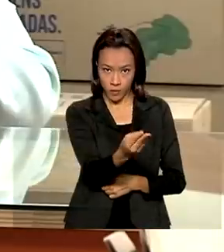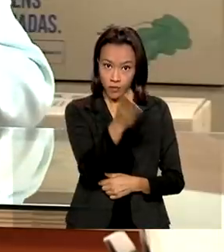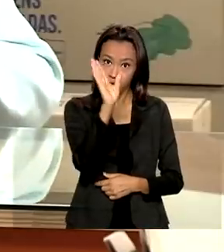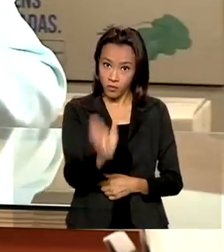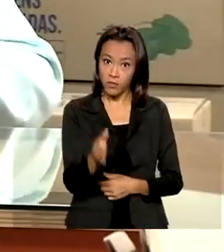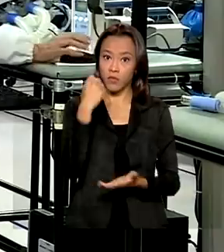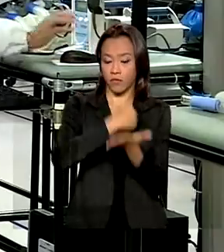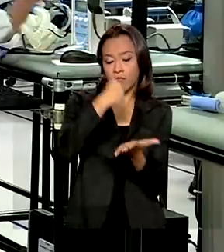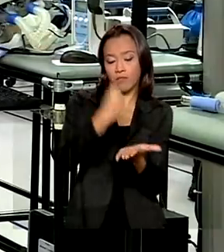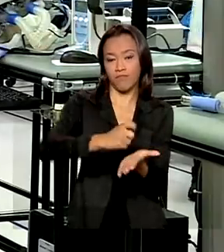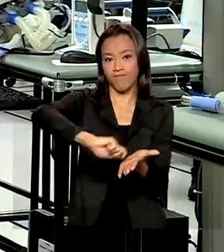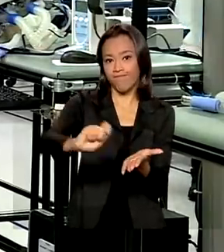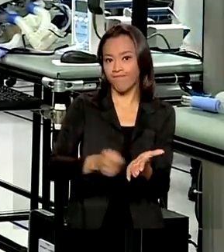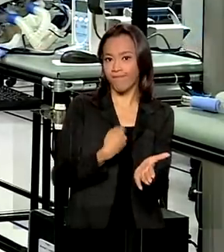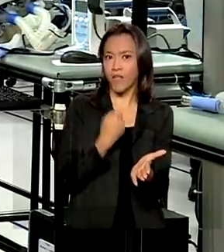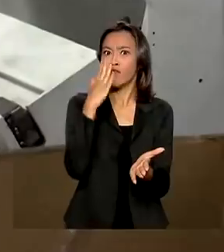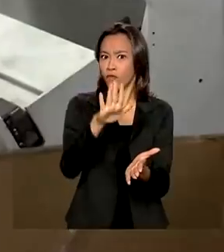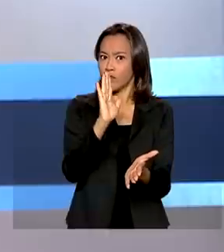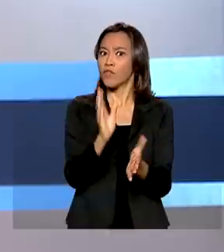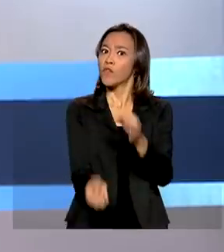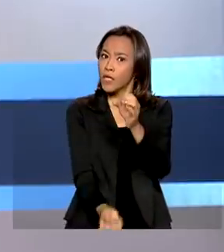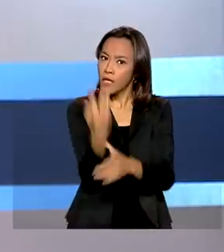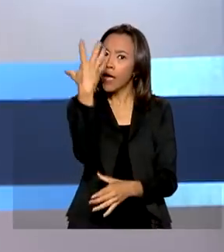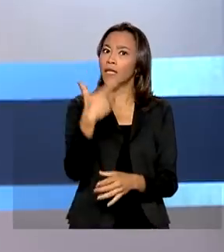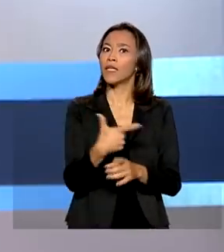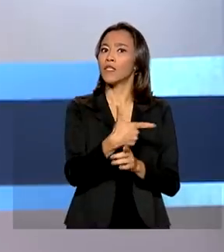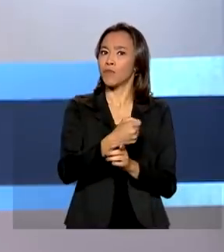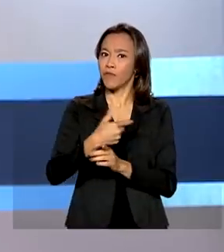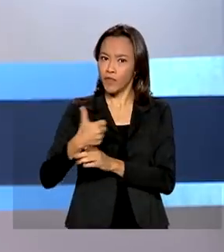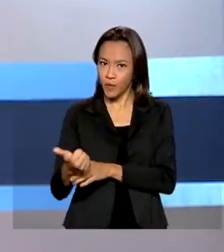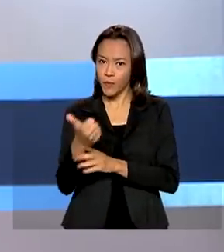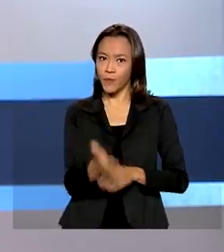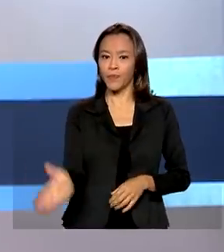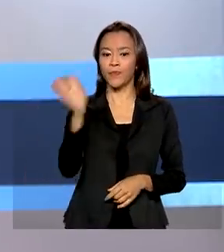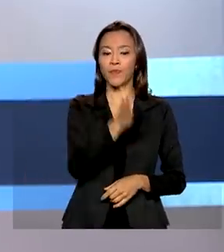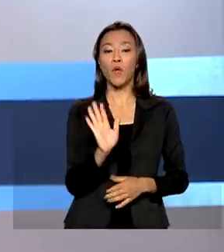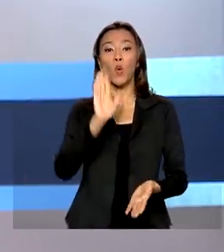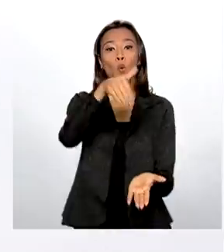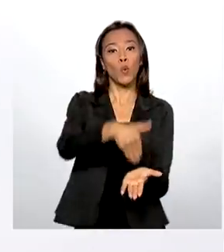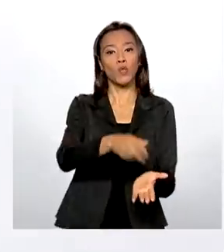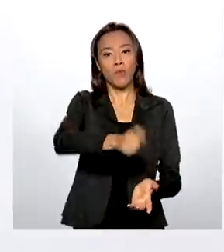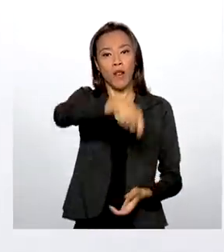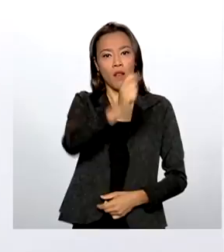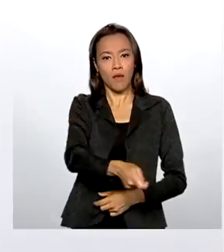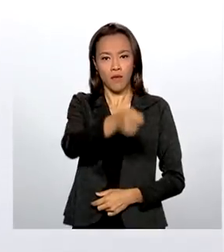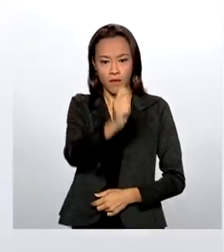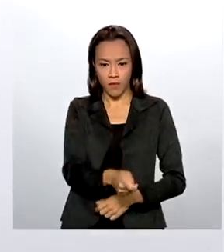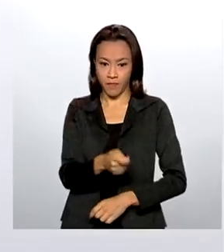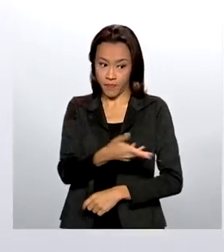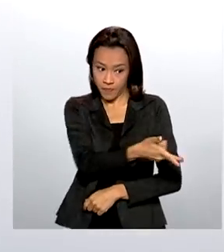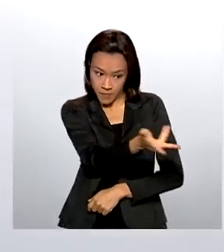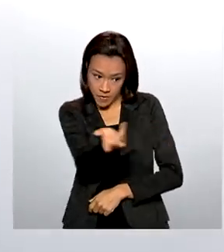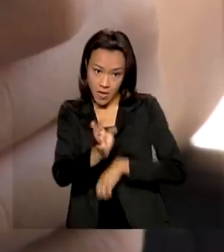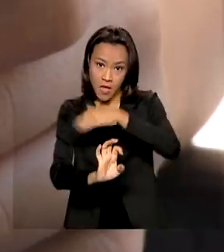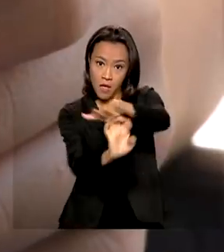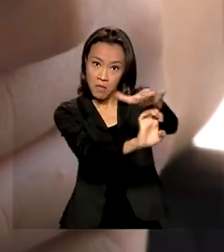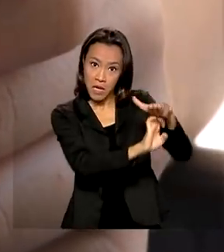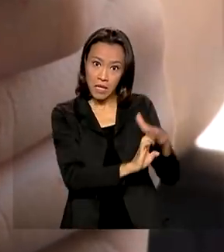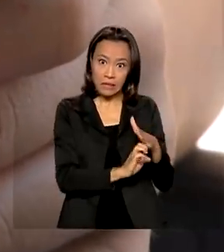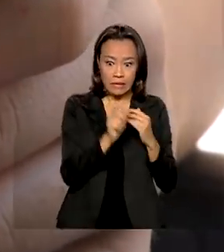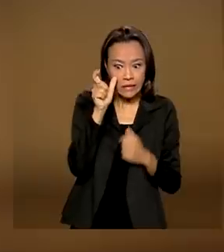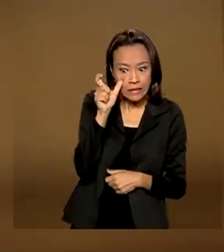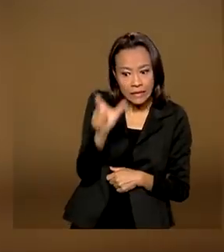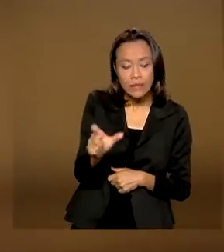assinada foram criadas em 2021. Última etapa do leilão 5G. Empresas interessadas em participar